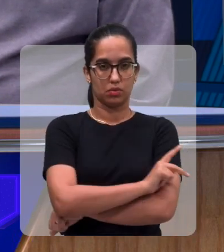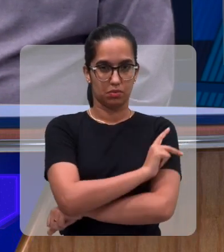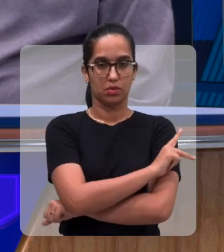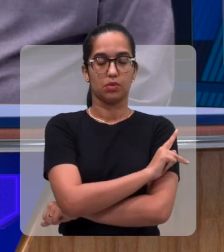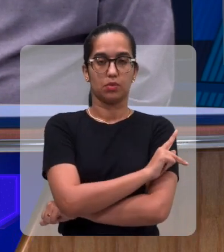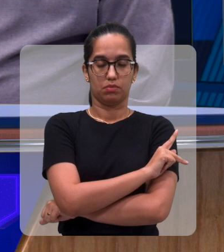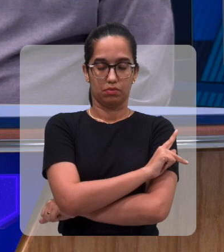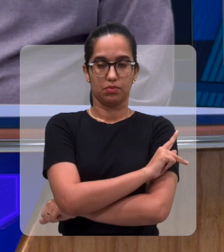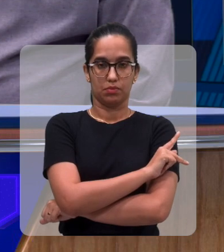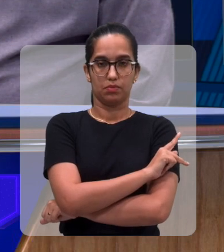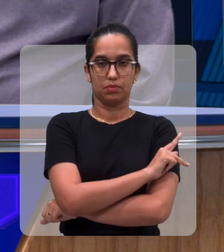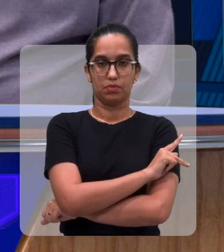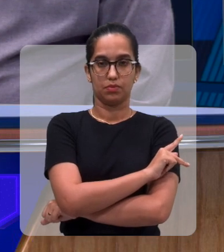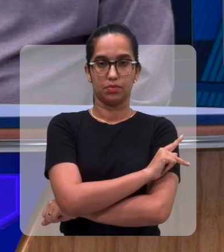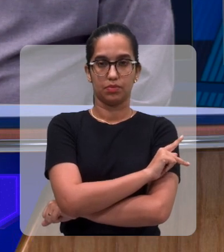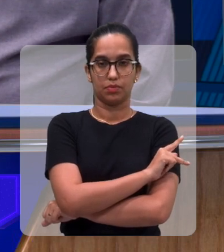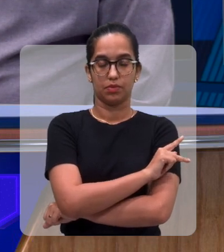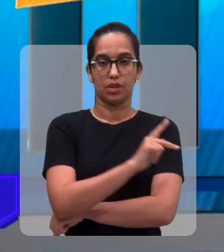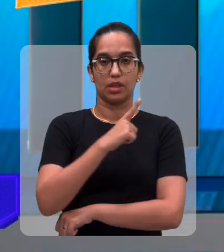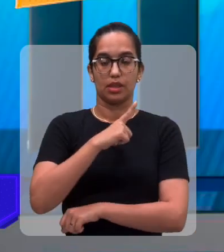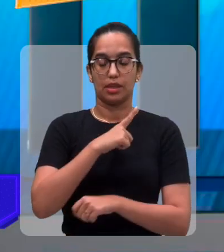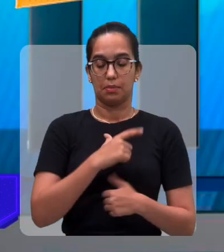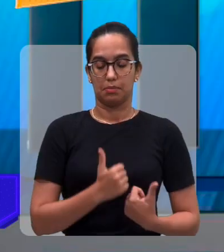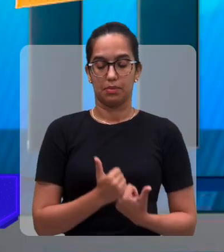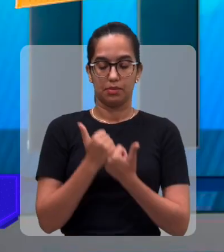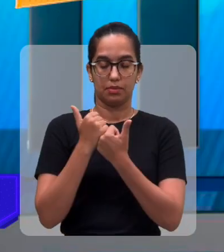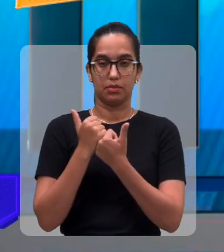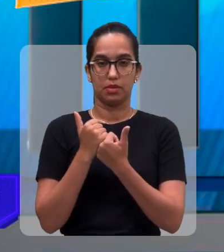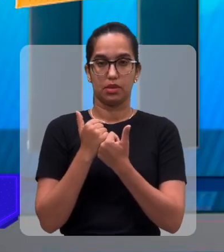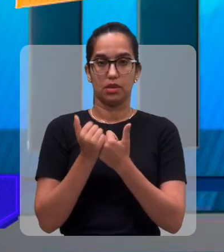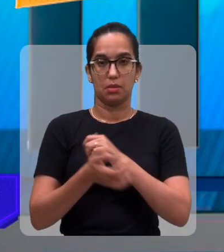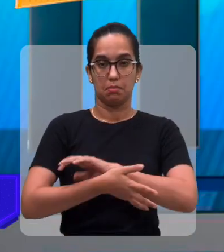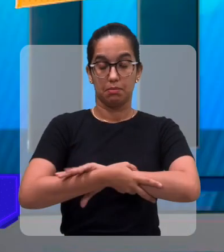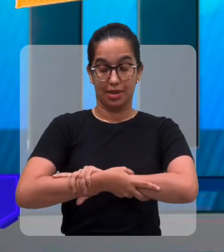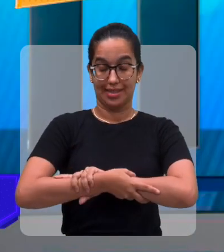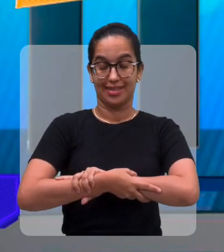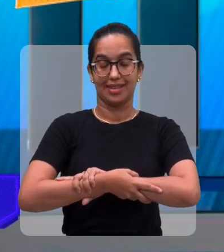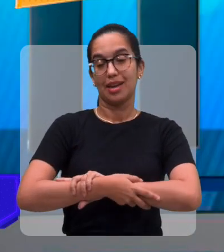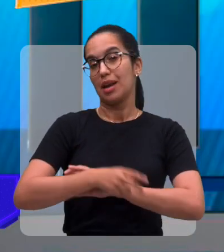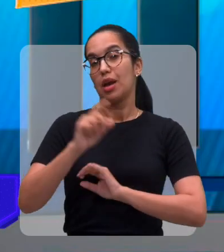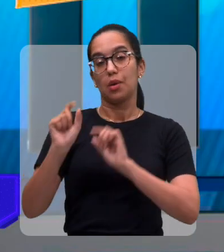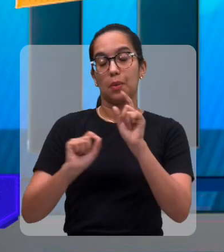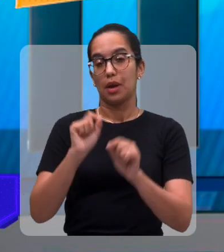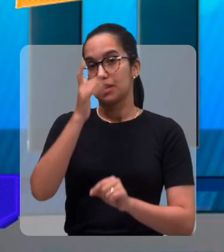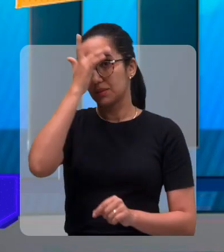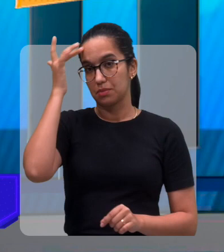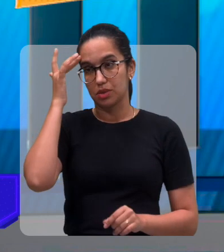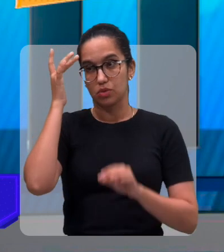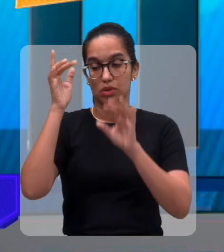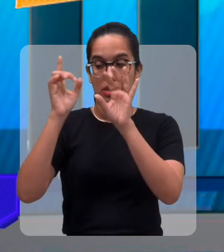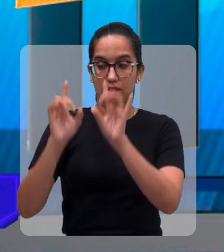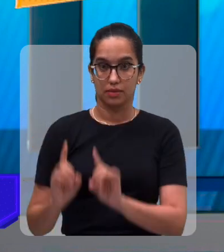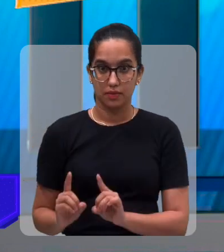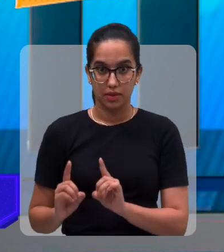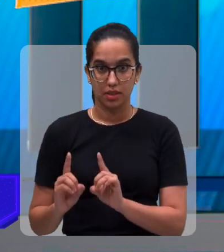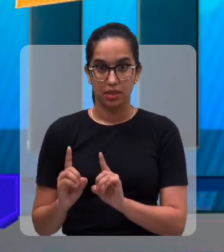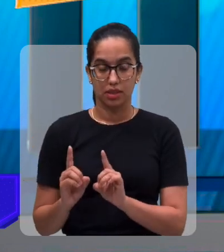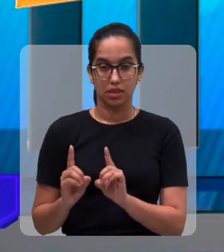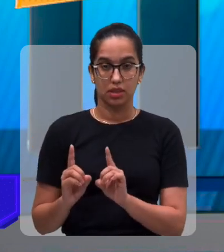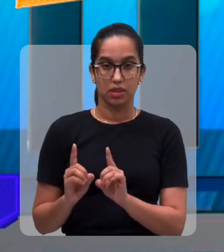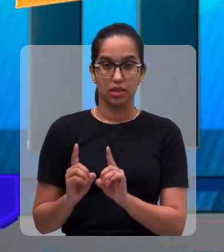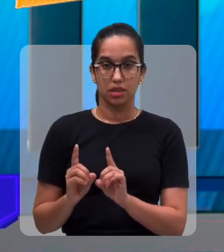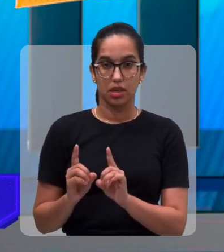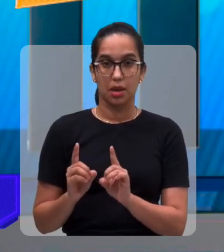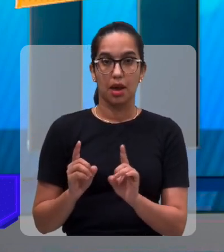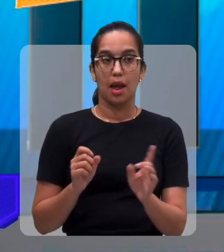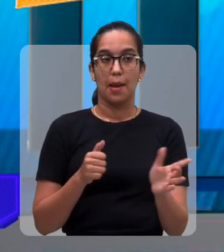que ela tem uma parceria onde as pessoas com deficiência, elas pagam mais